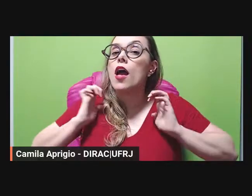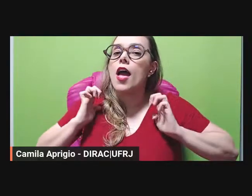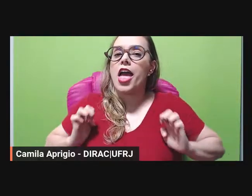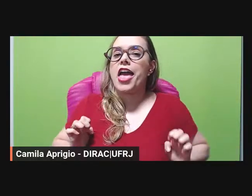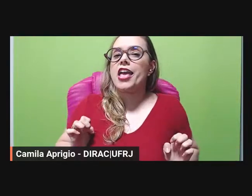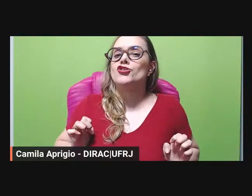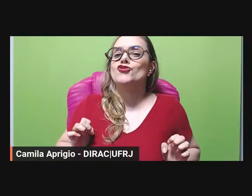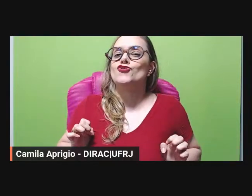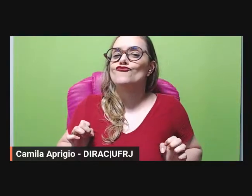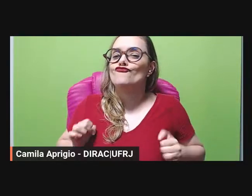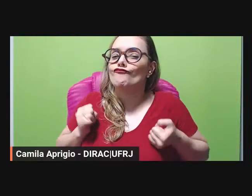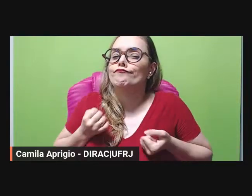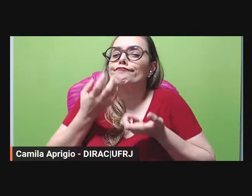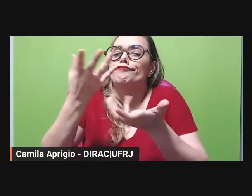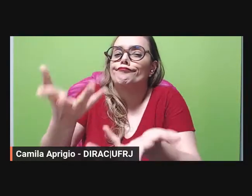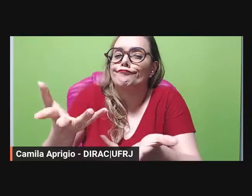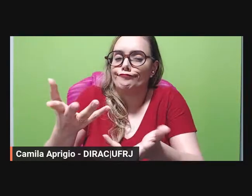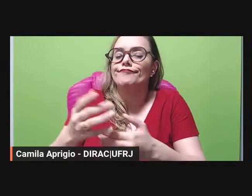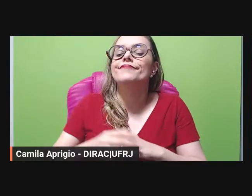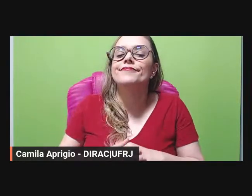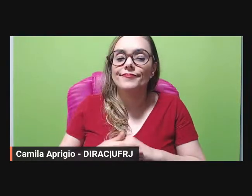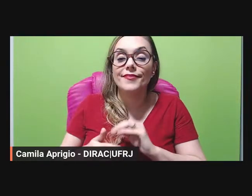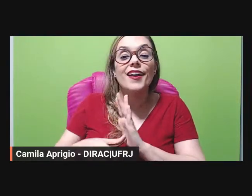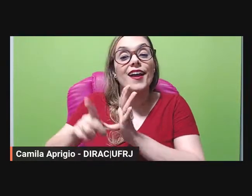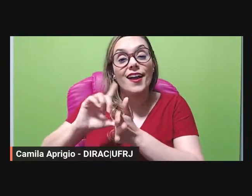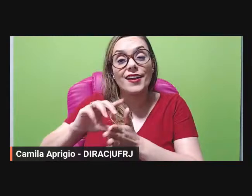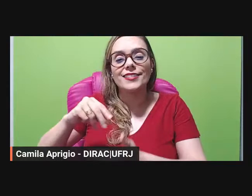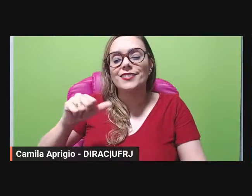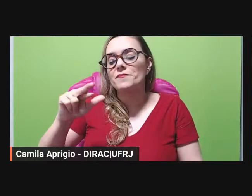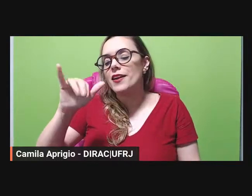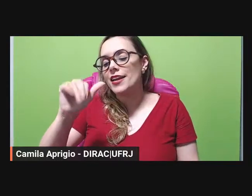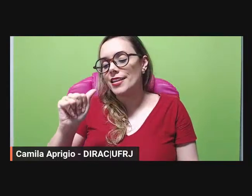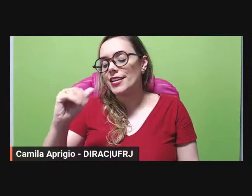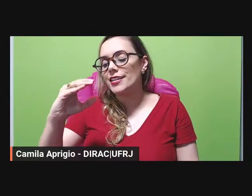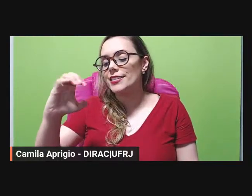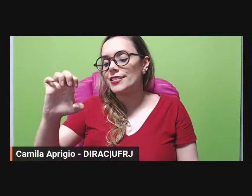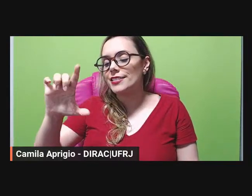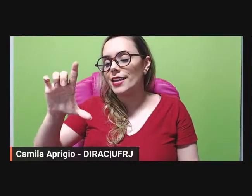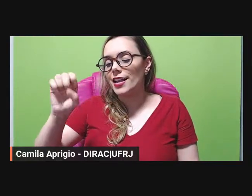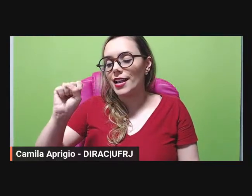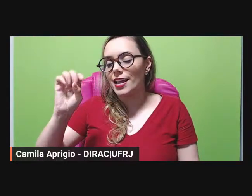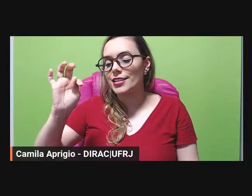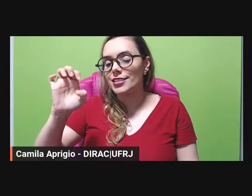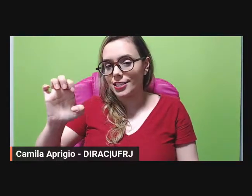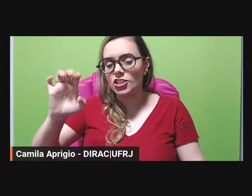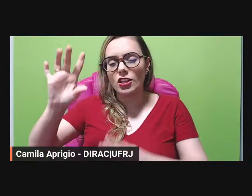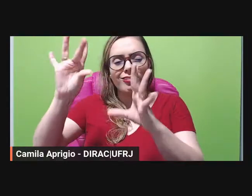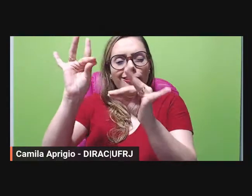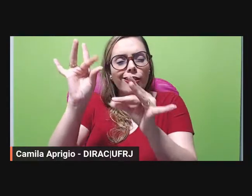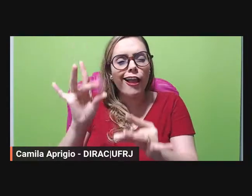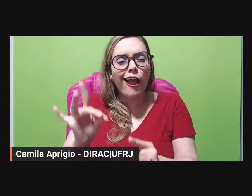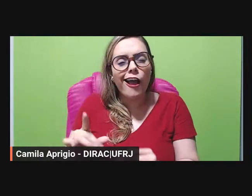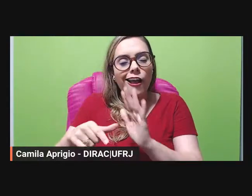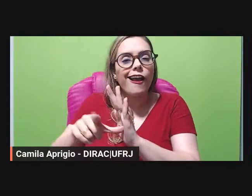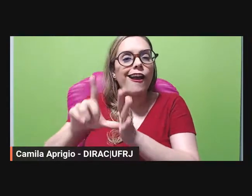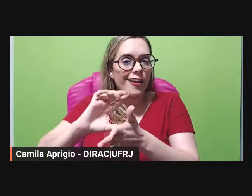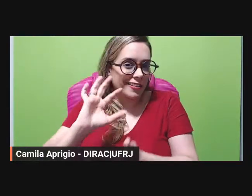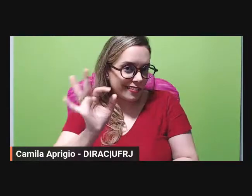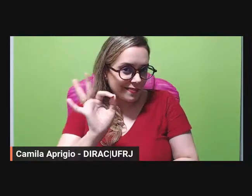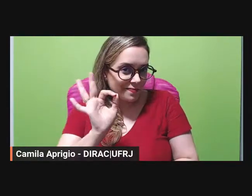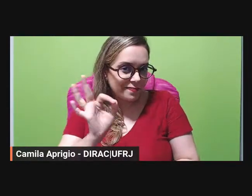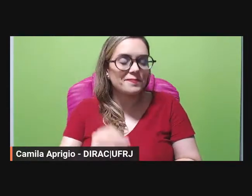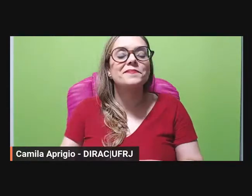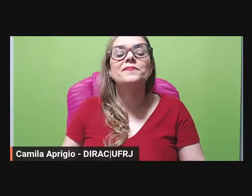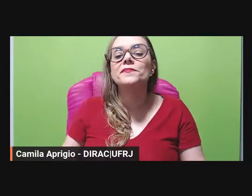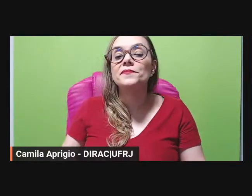Maria Celeste detalhou tão bem para nós anteriormente e segundo o próprio